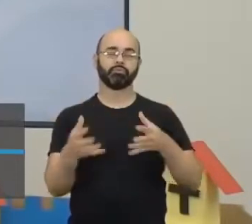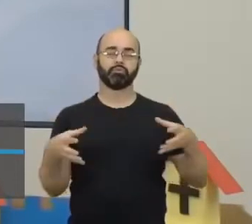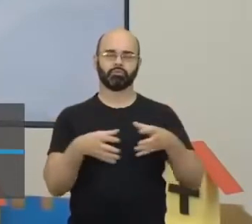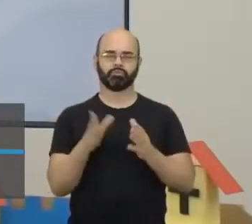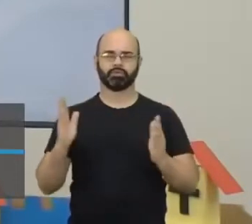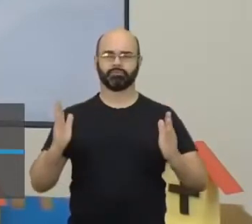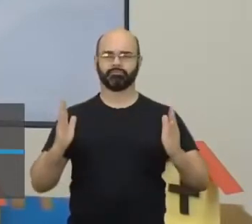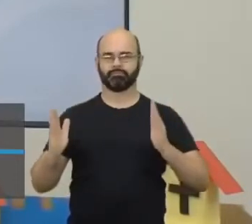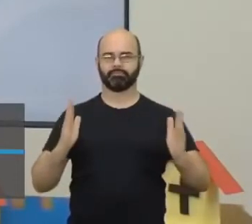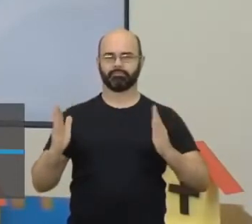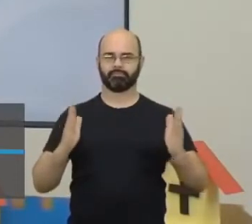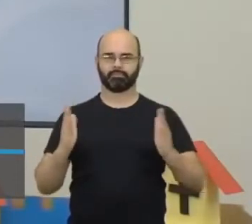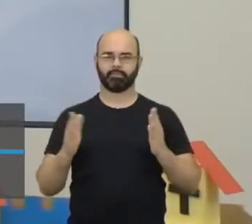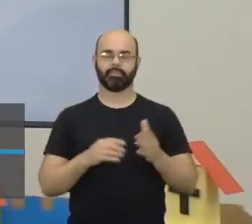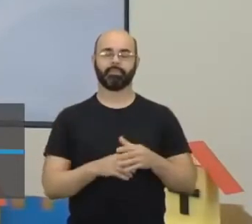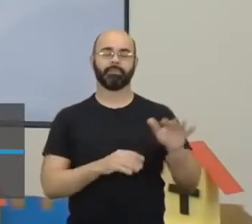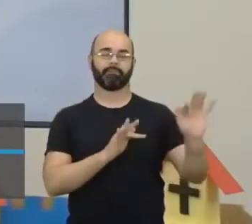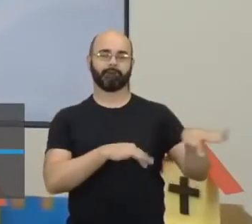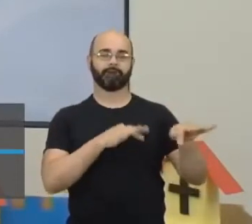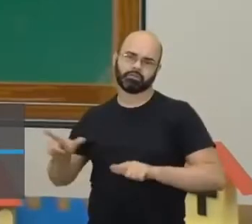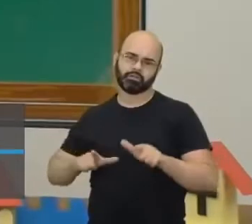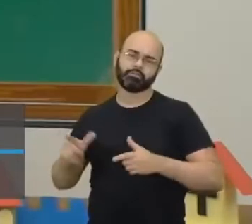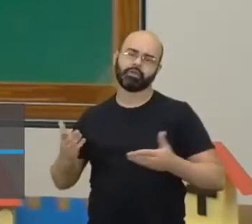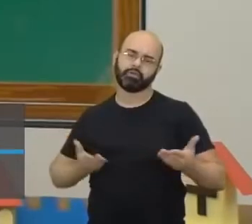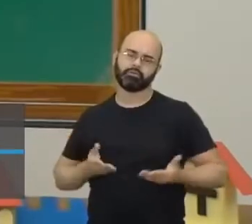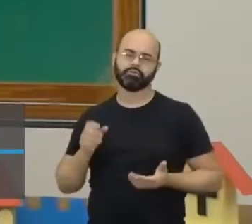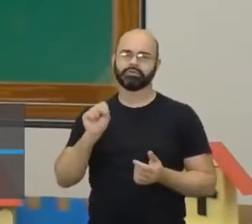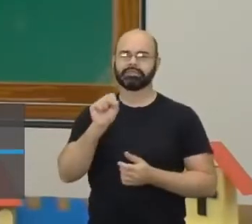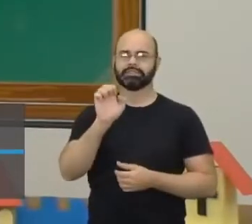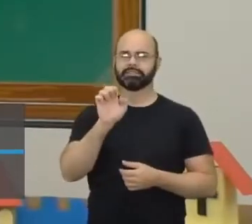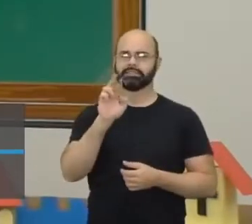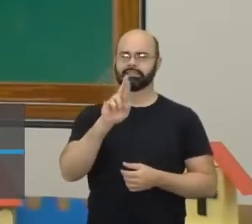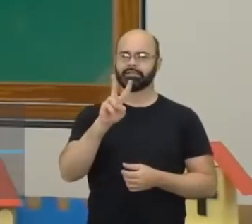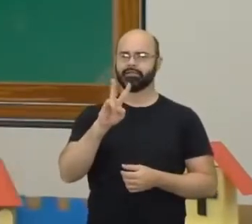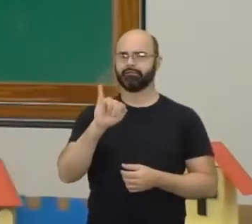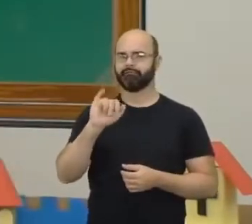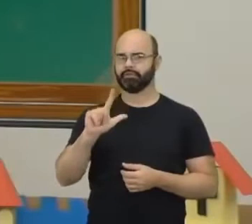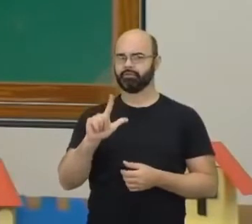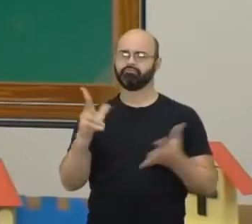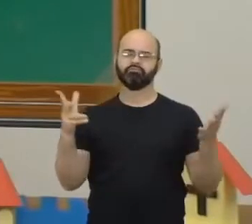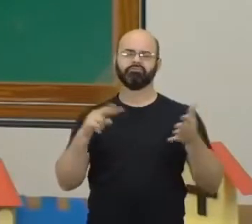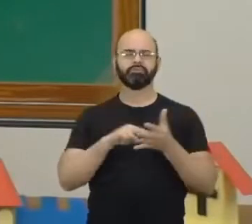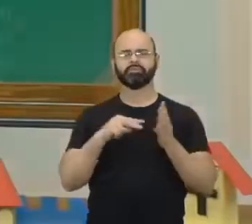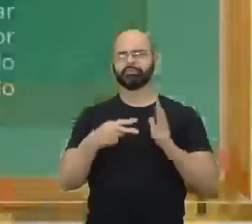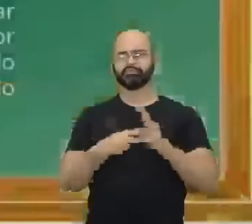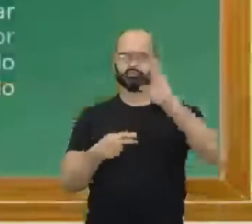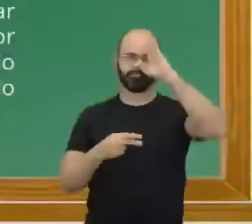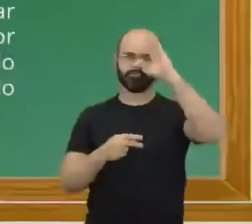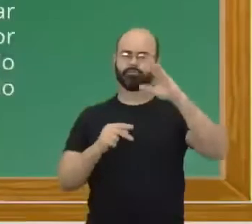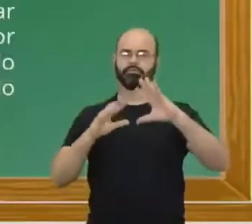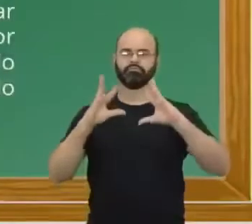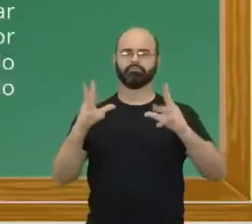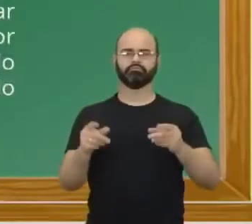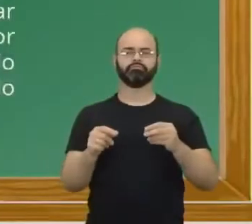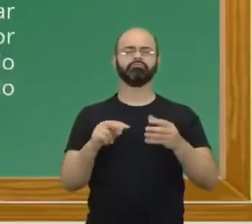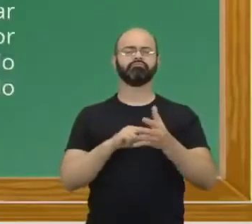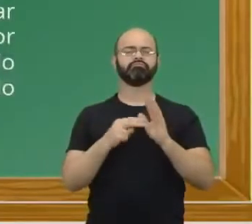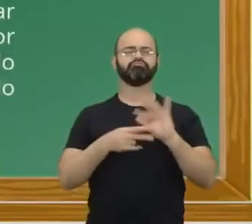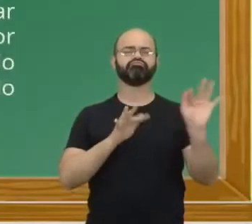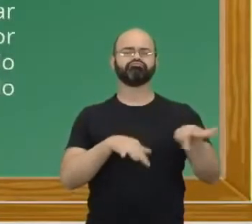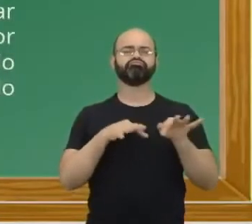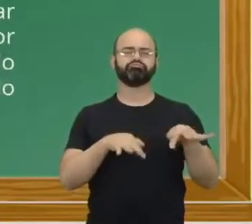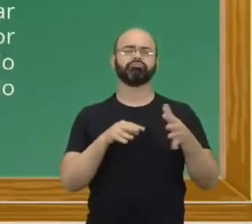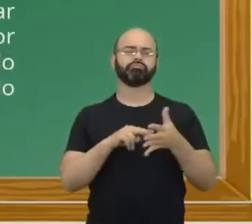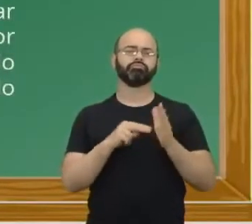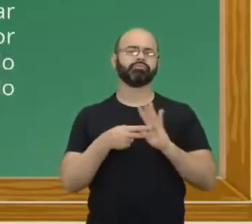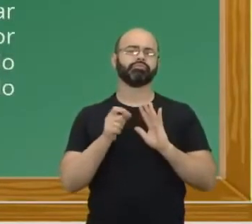a queda do Império Romano, certo? Eu trouxe para vocês o significado geral, assim, do feudo. Dá uma olhadinha aí na tela. Então, o